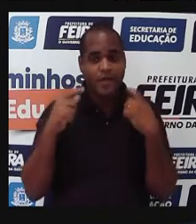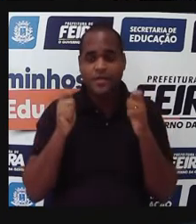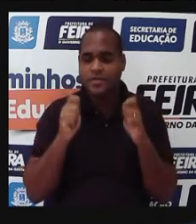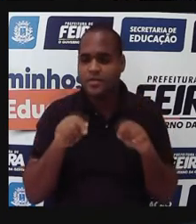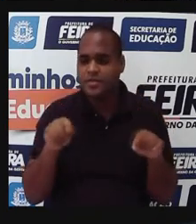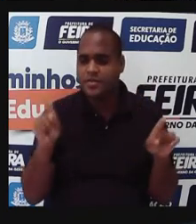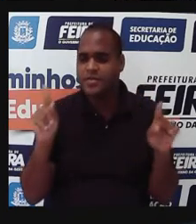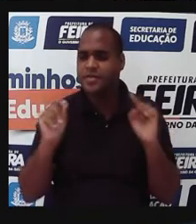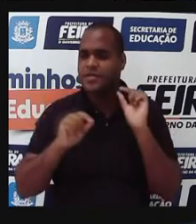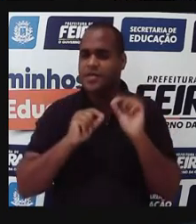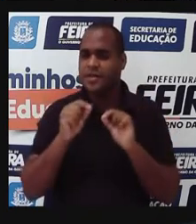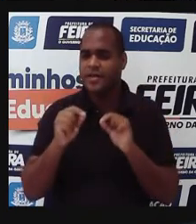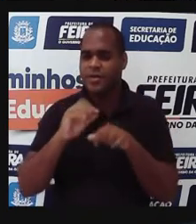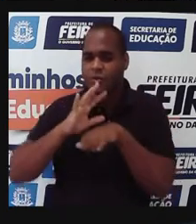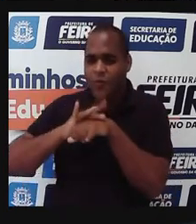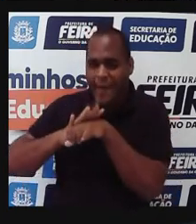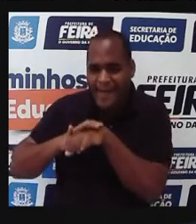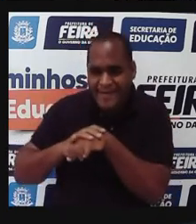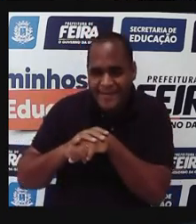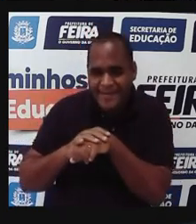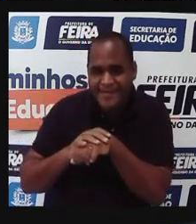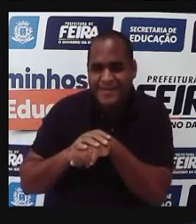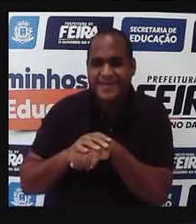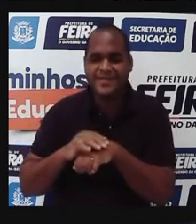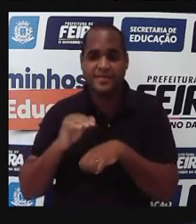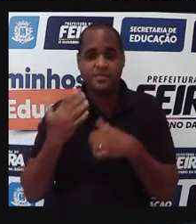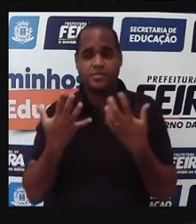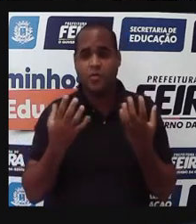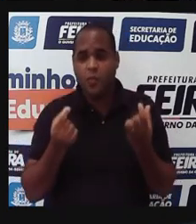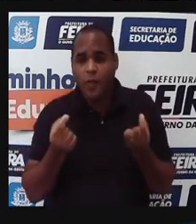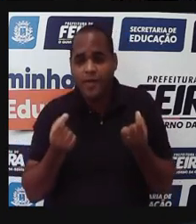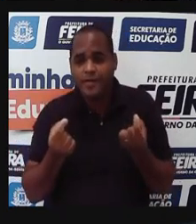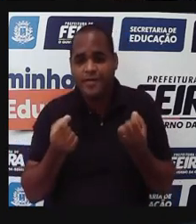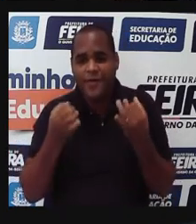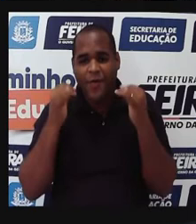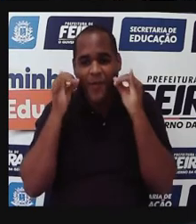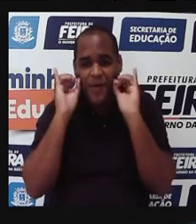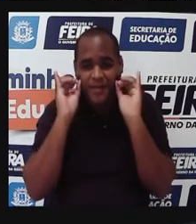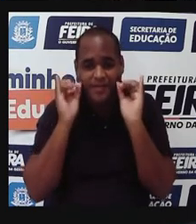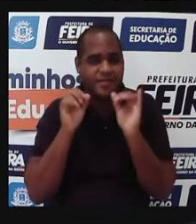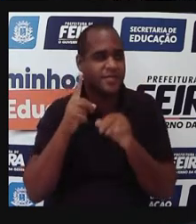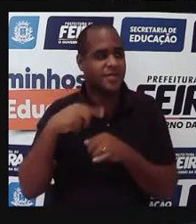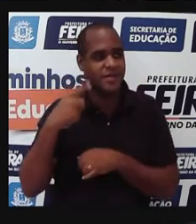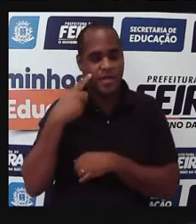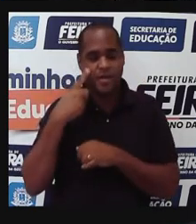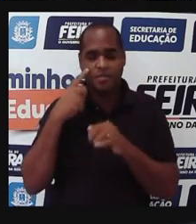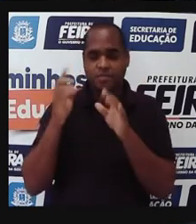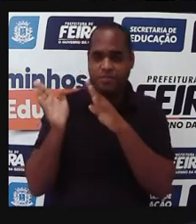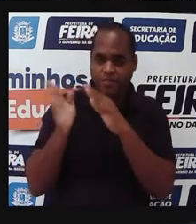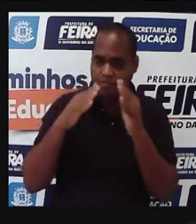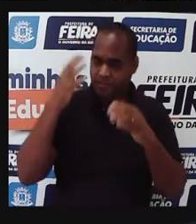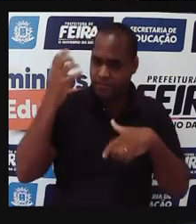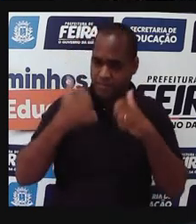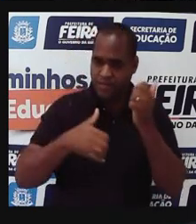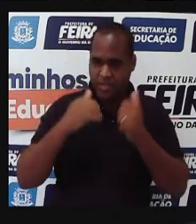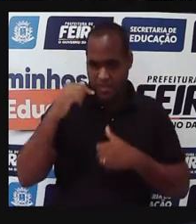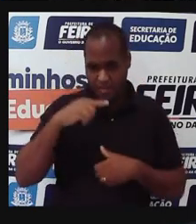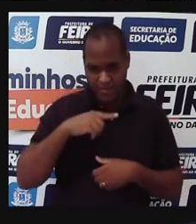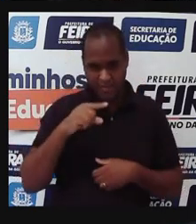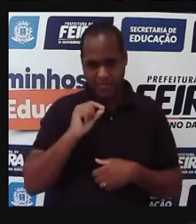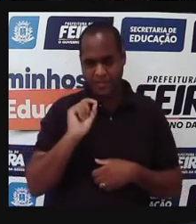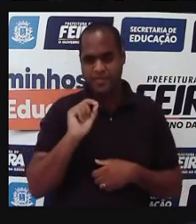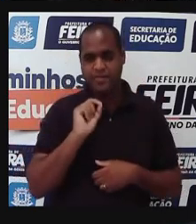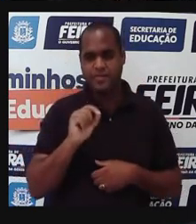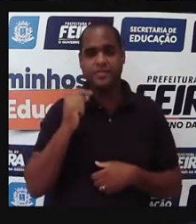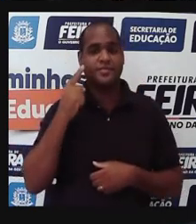Por que me haveria de preocupar? Eu sou um coelho. E aí a gente vai ver um pouquinho o que que é essa história da vaca louca,